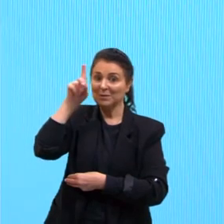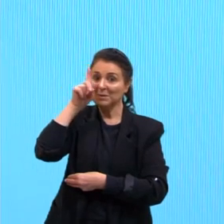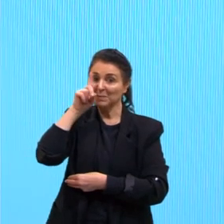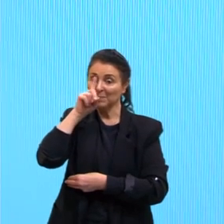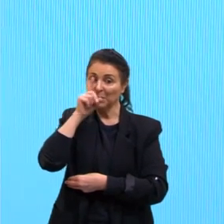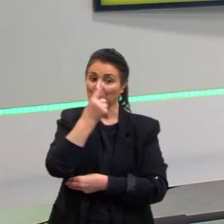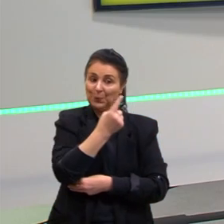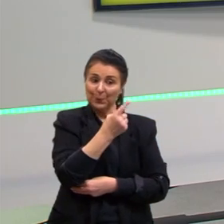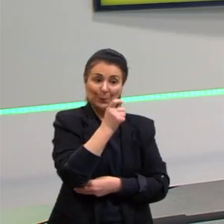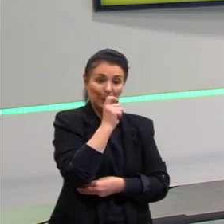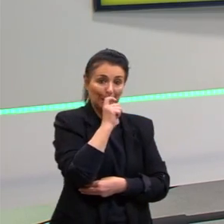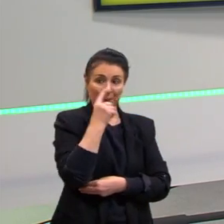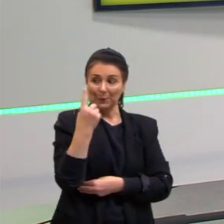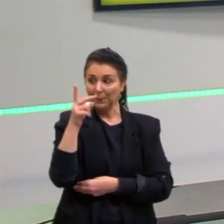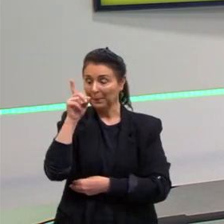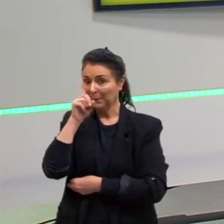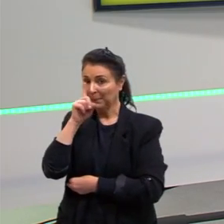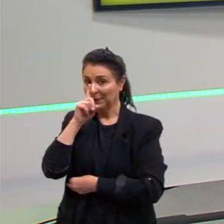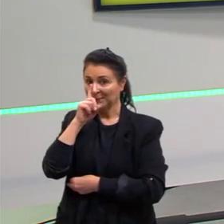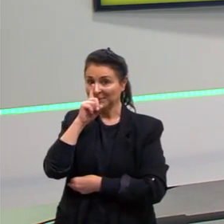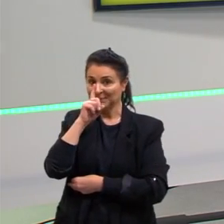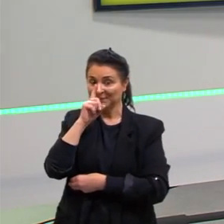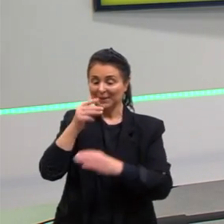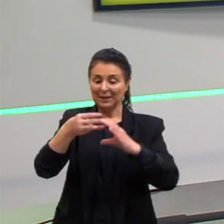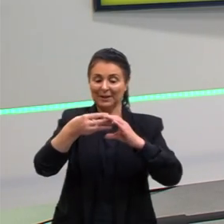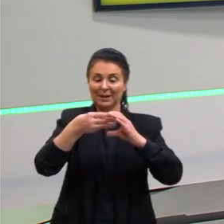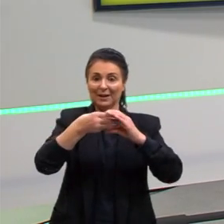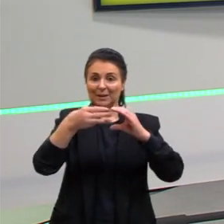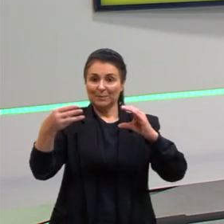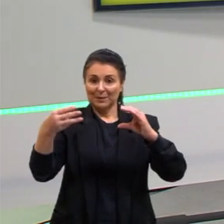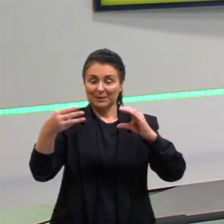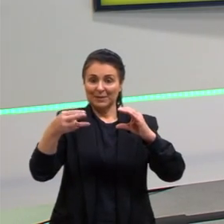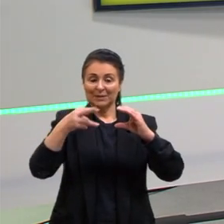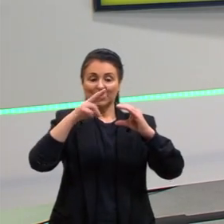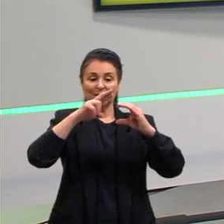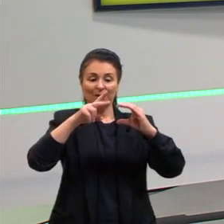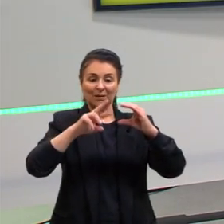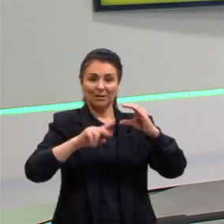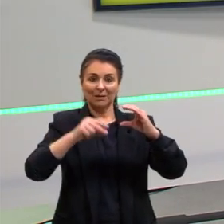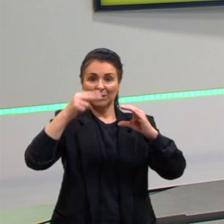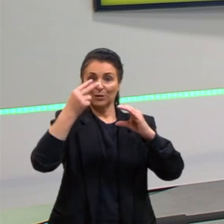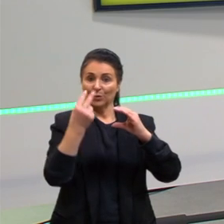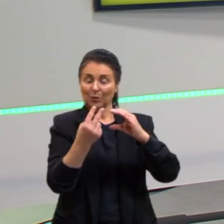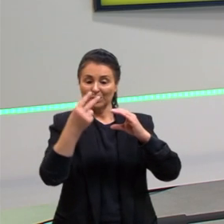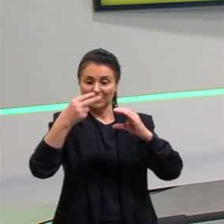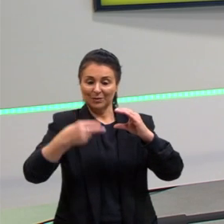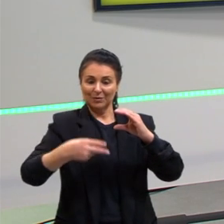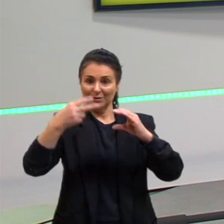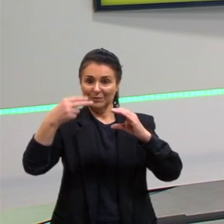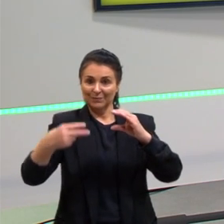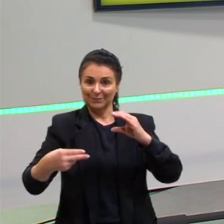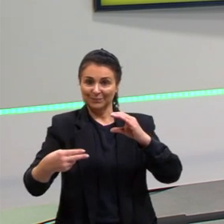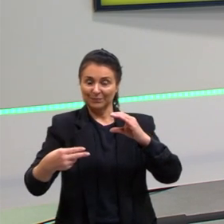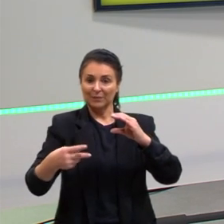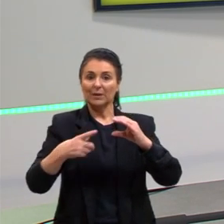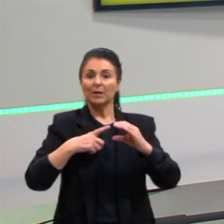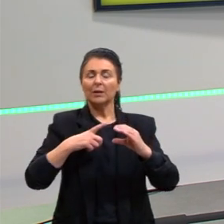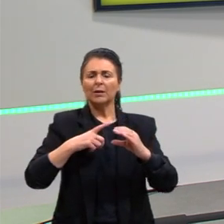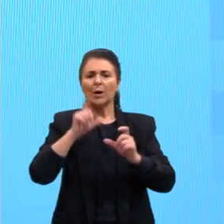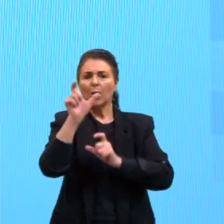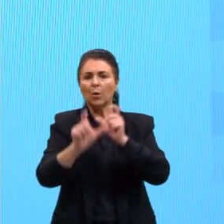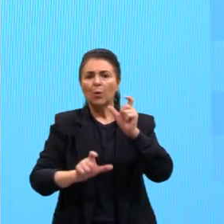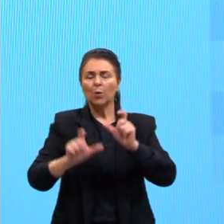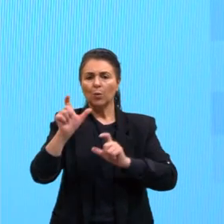um N do pai, certo? Aqui é um exemplo nesse quadro do número de cromossomos de alguns seres